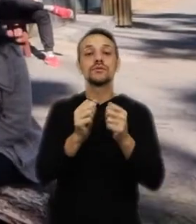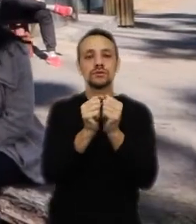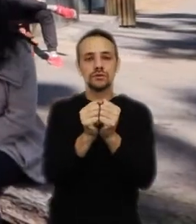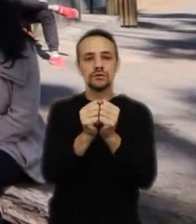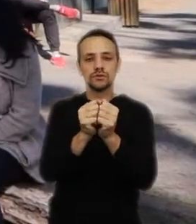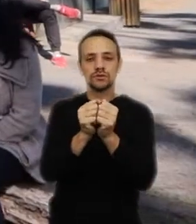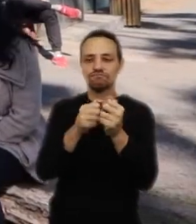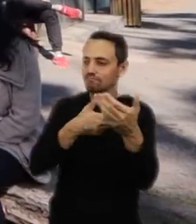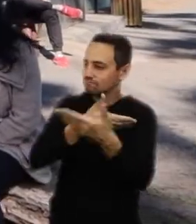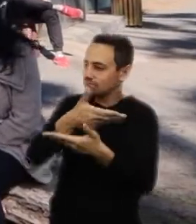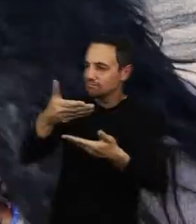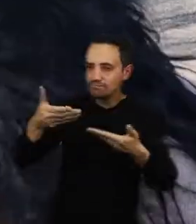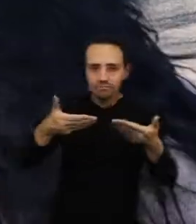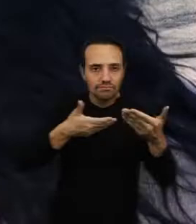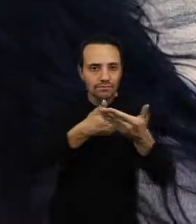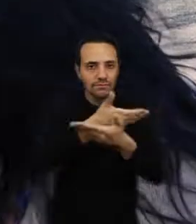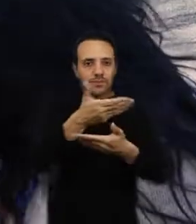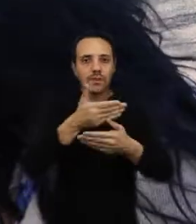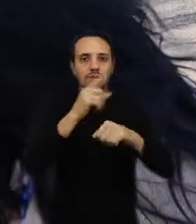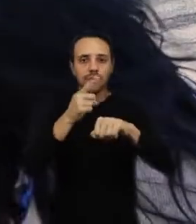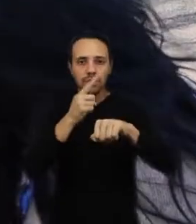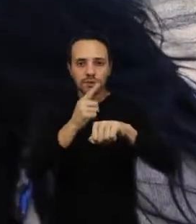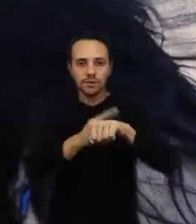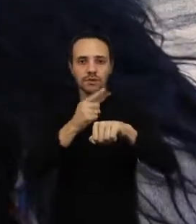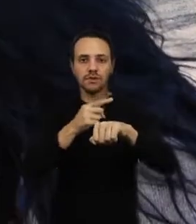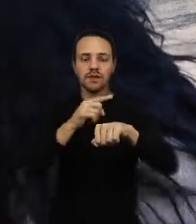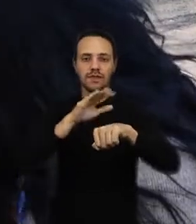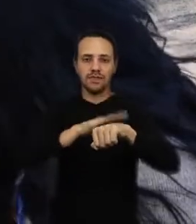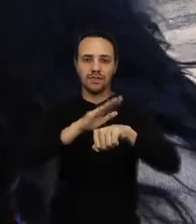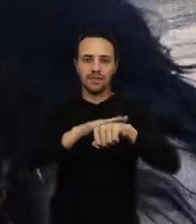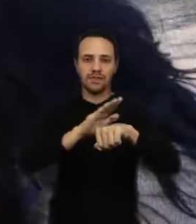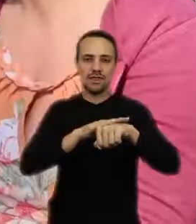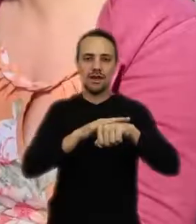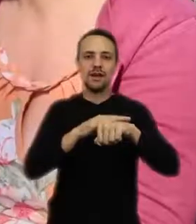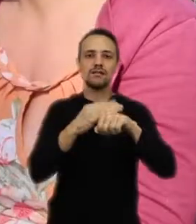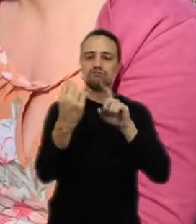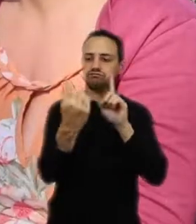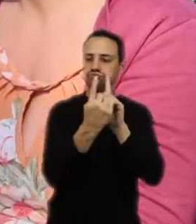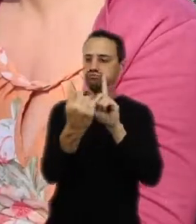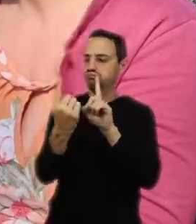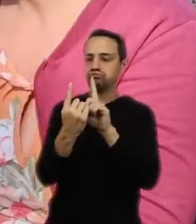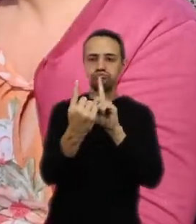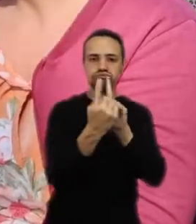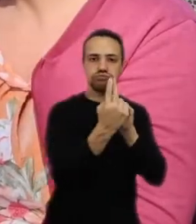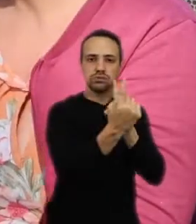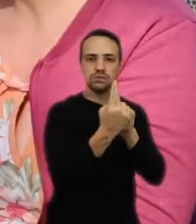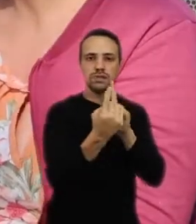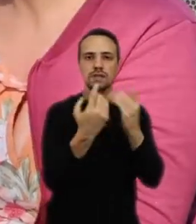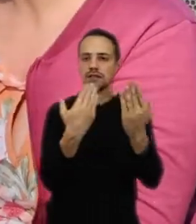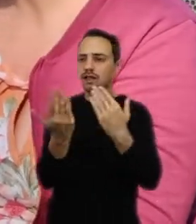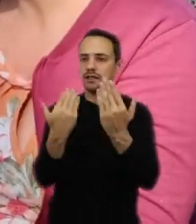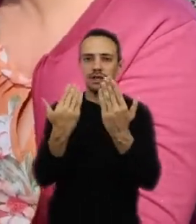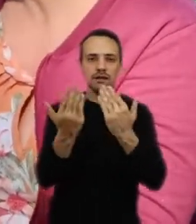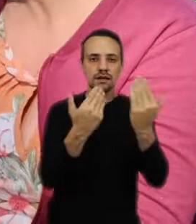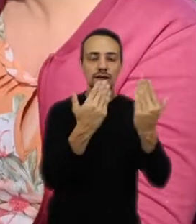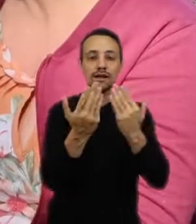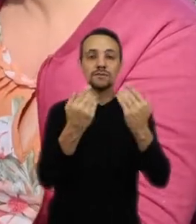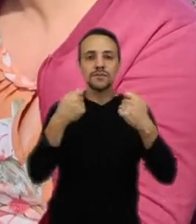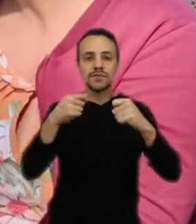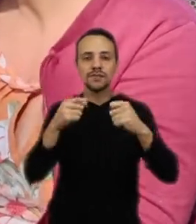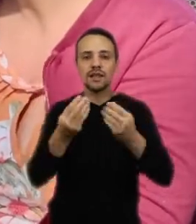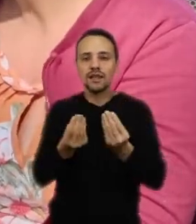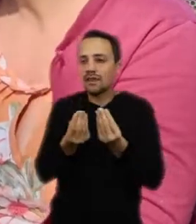socialização e desse momento de ação terapêutica podemos entender um pouco mais e levar até eles essa